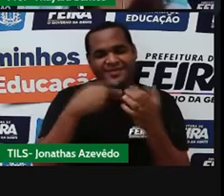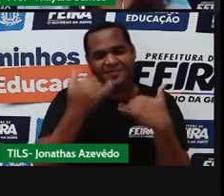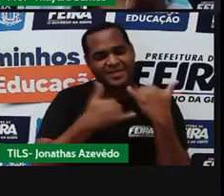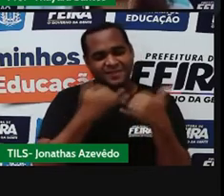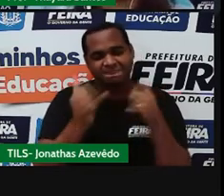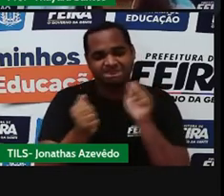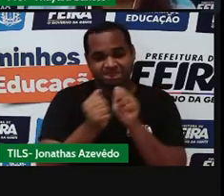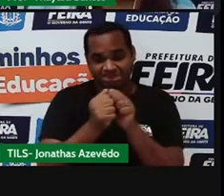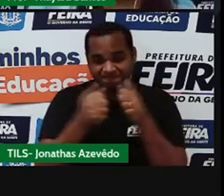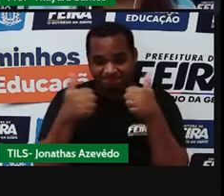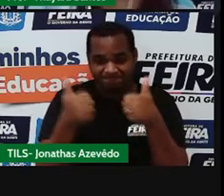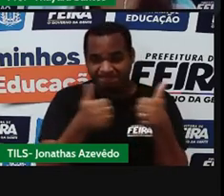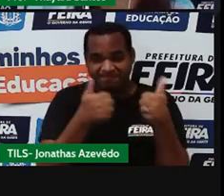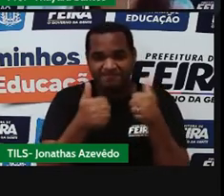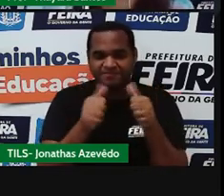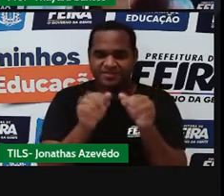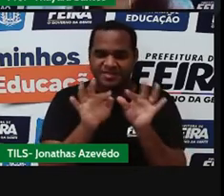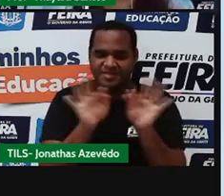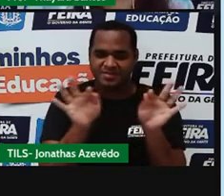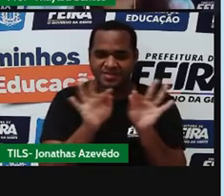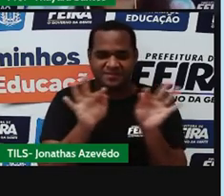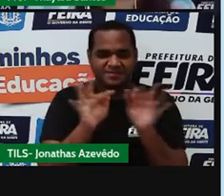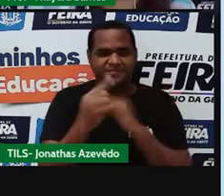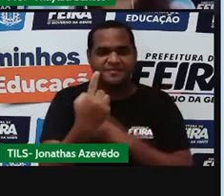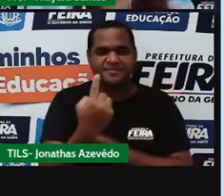simulador. Mas eu vou clicar nesse primeiro aqui.